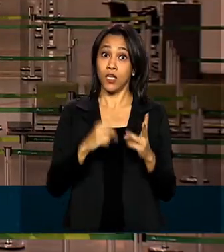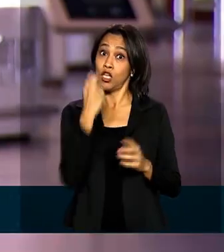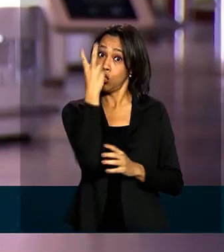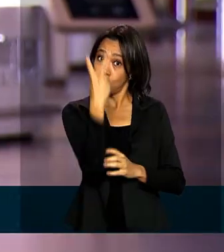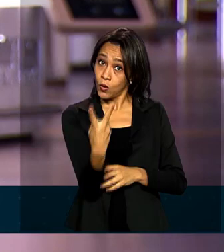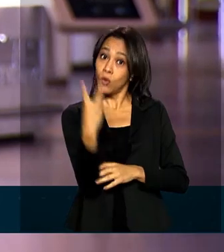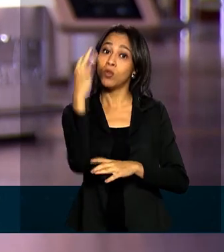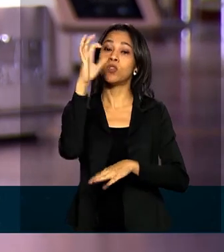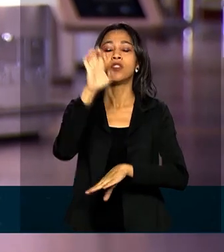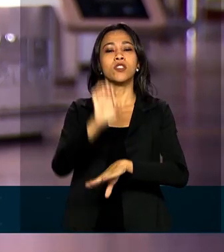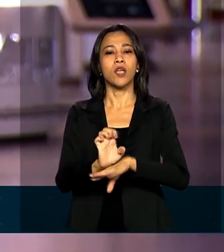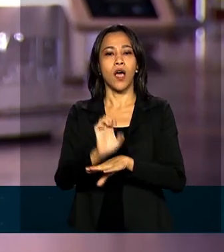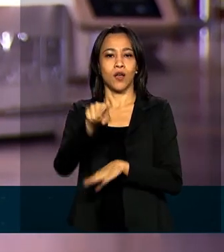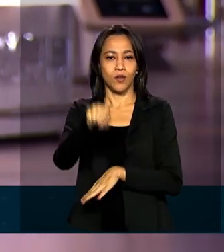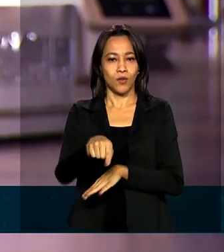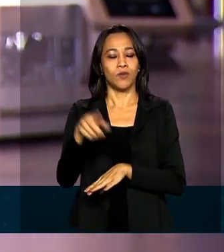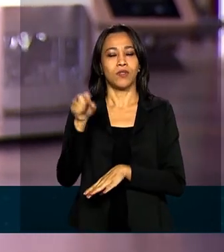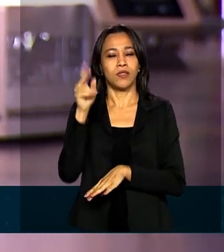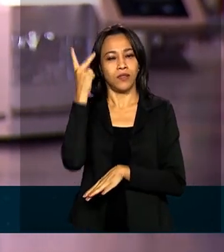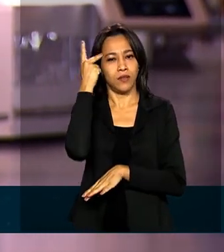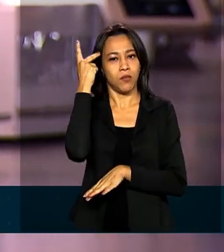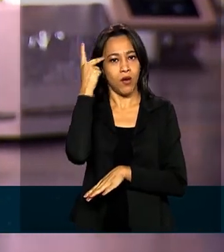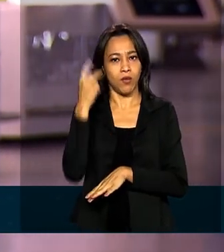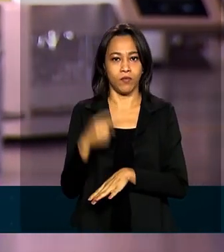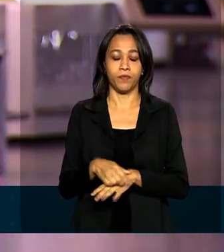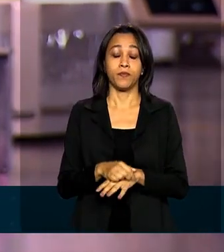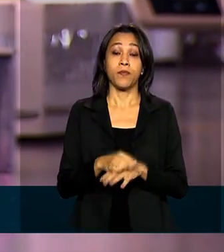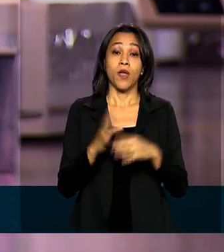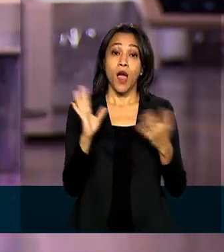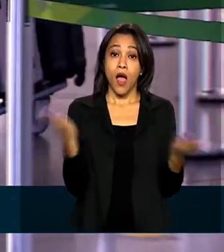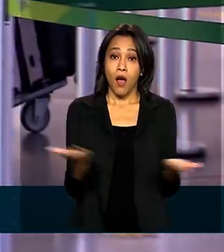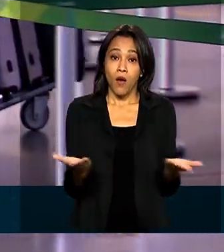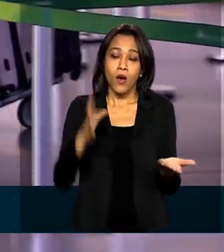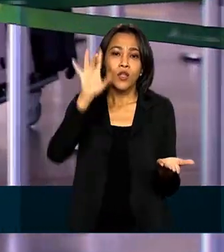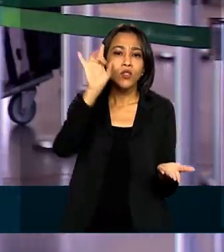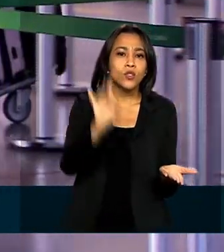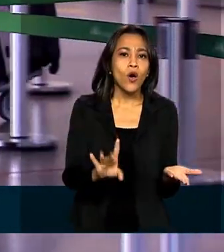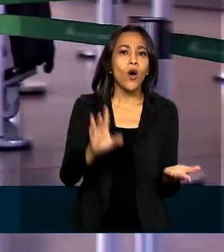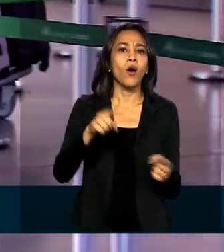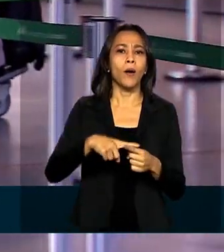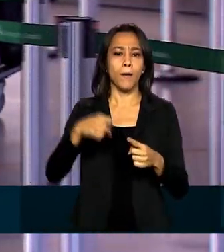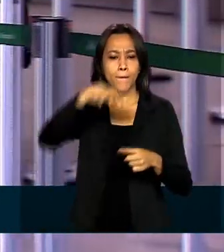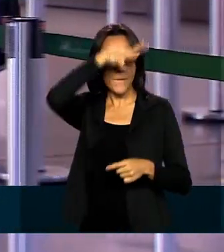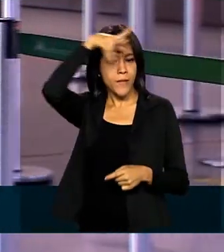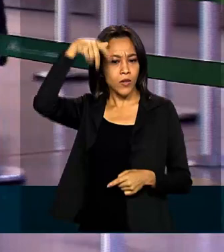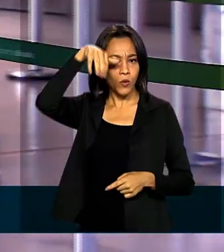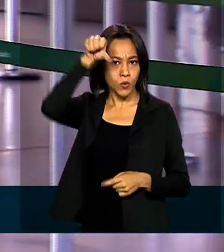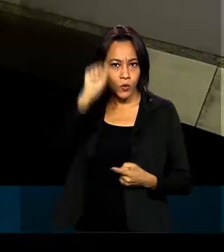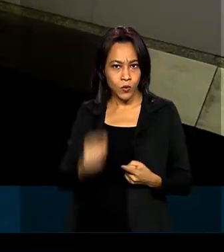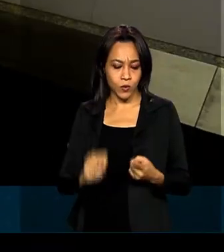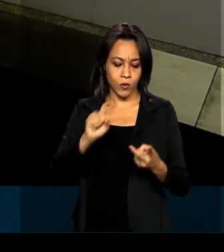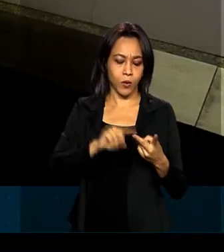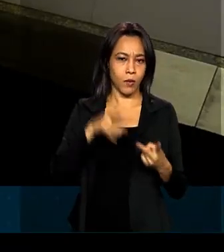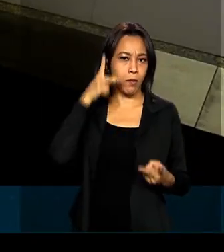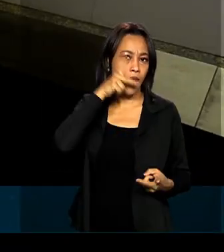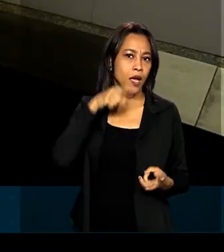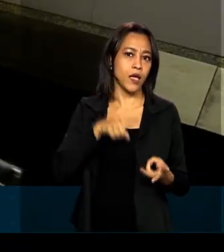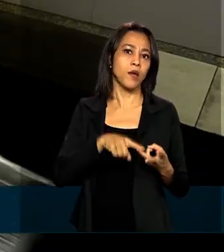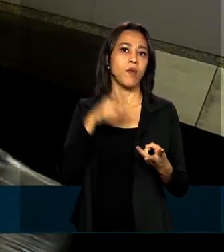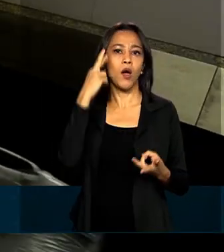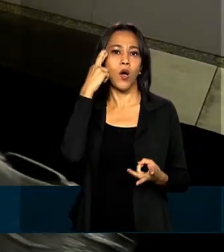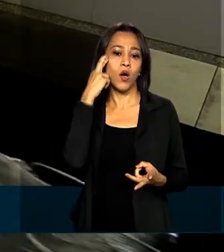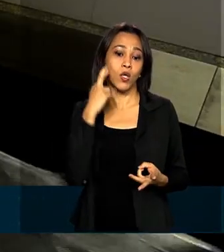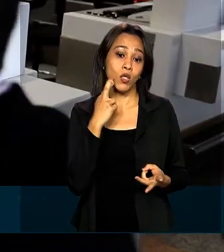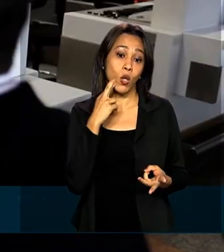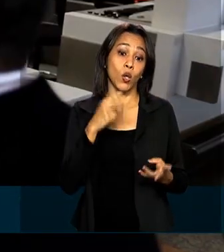Paulo, o de Guarulhos e o Viracopos. Agora apenas os aeroportos do Mato Grosso do Sul, Paraíba, Rondônia, Rio Grande